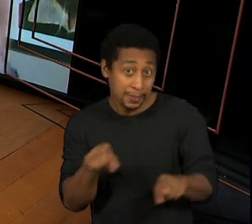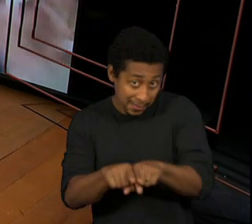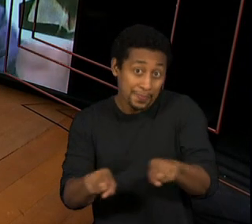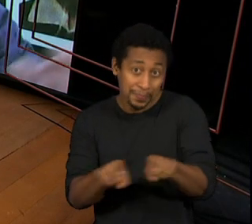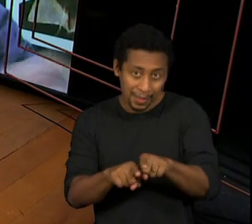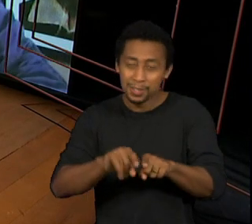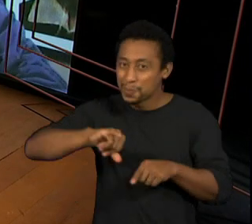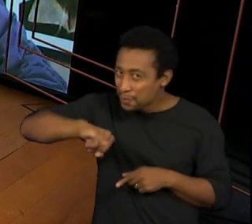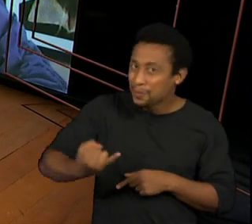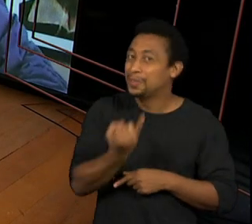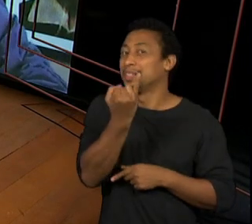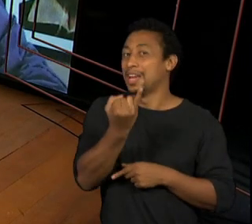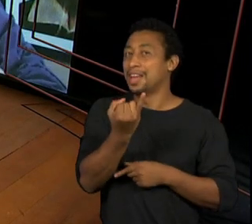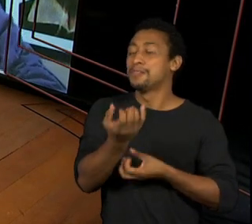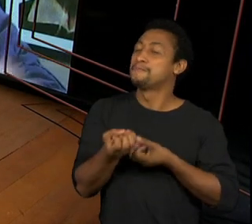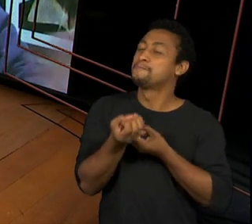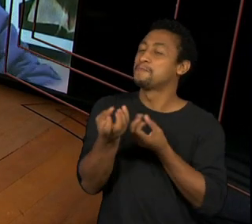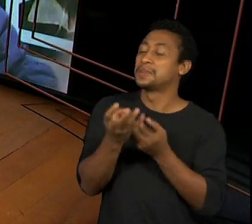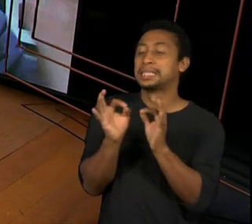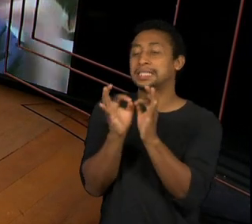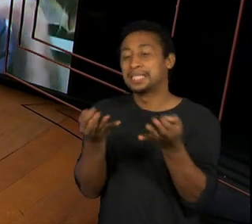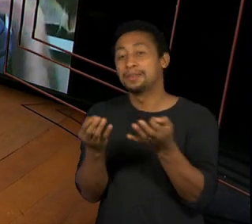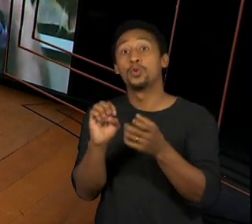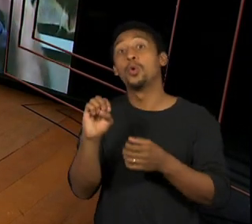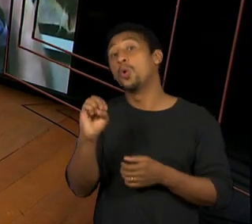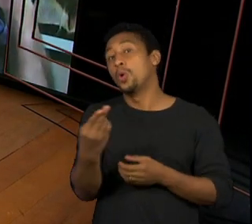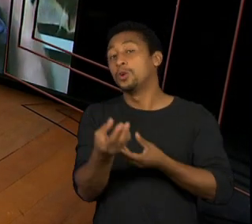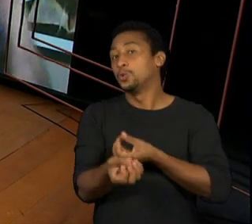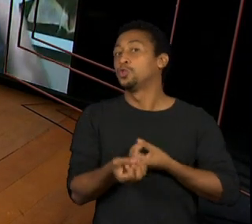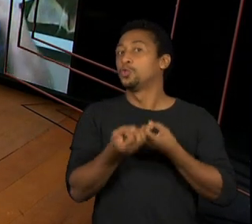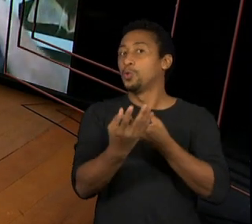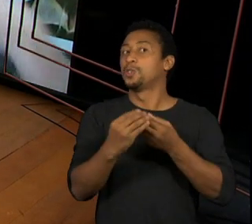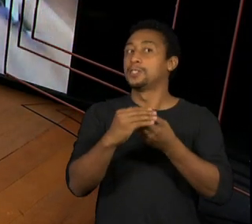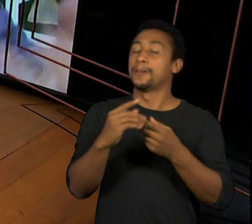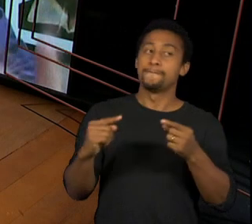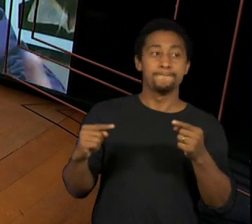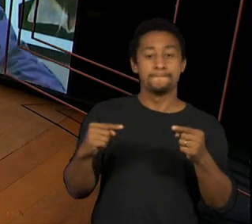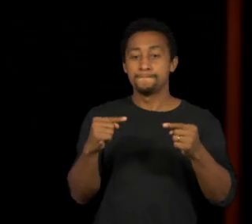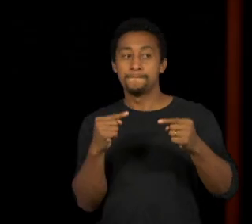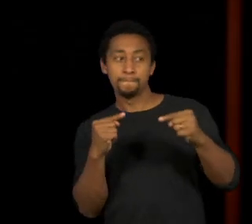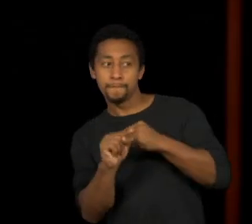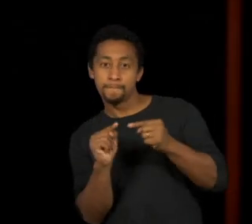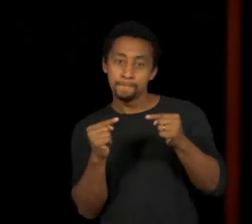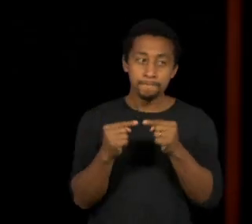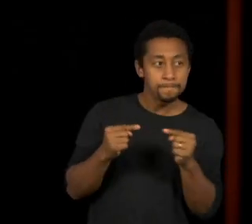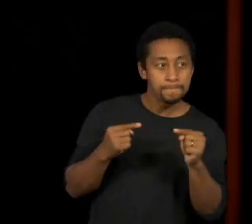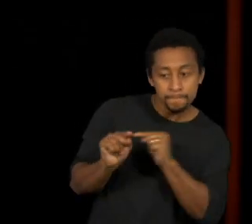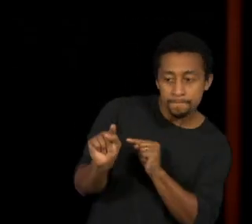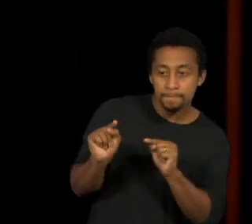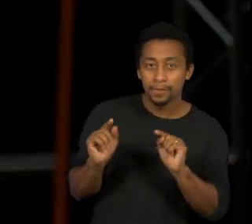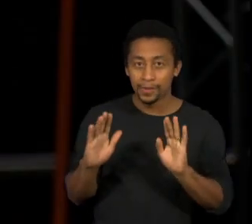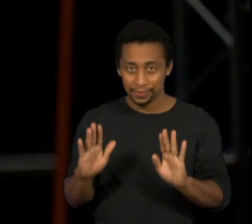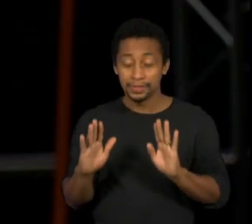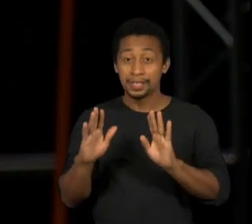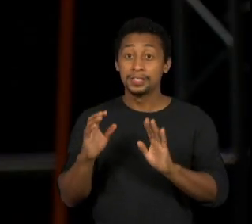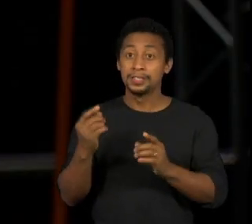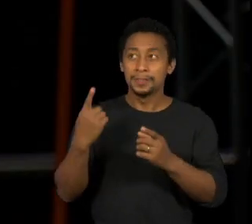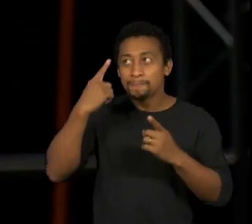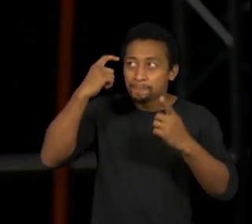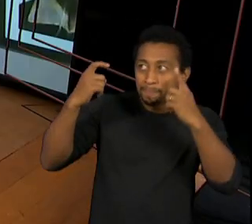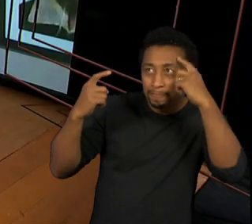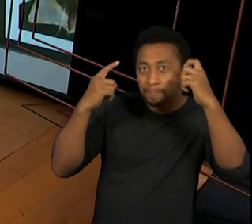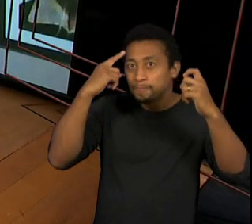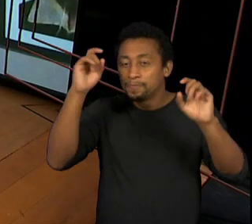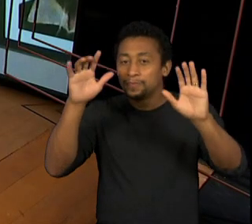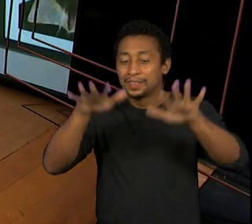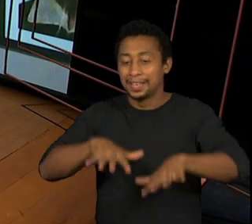notícia cruzada ou a notícia simples, que era você criar um fato diferente naquele lugar que estava acostumado a